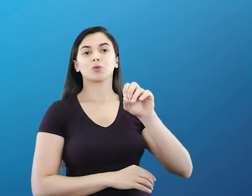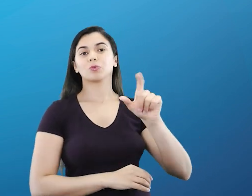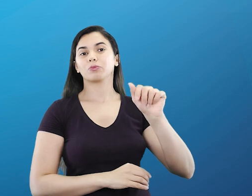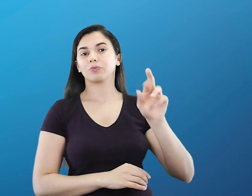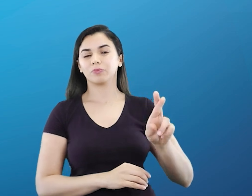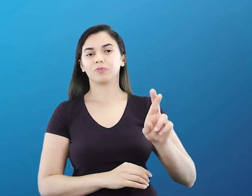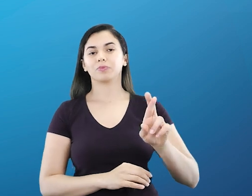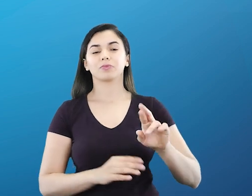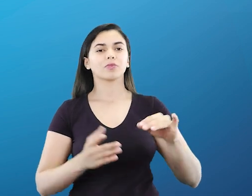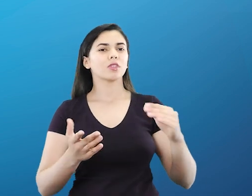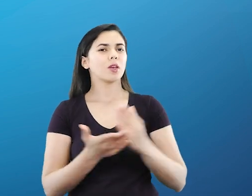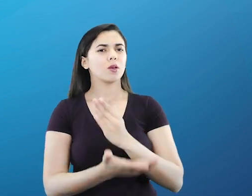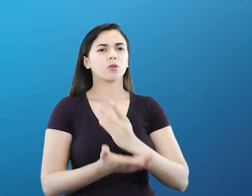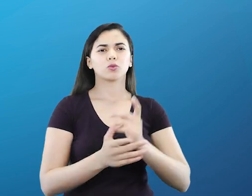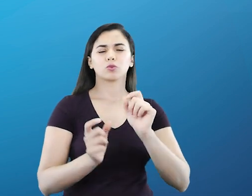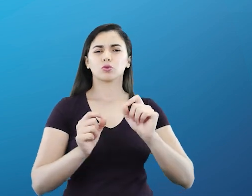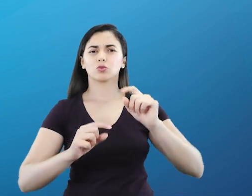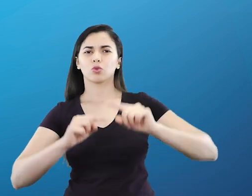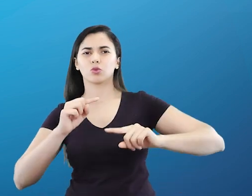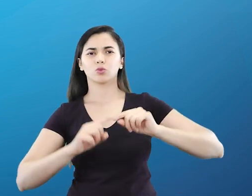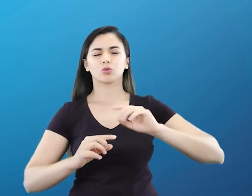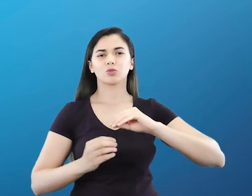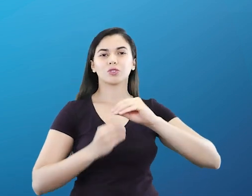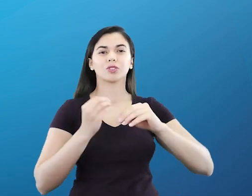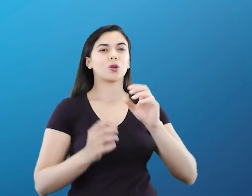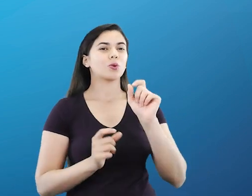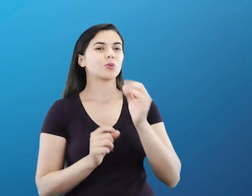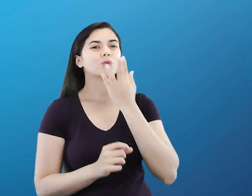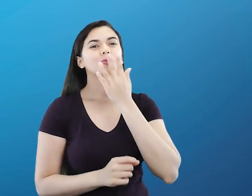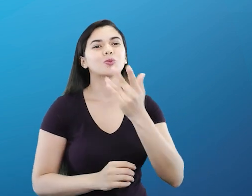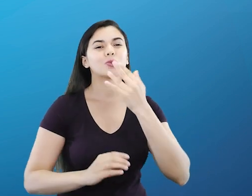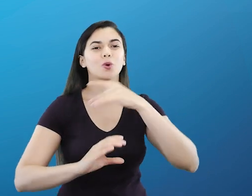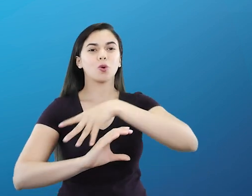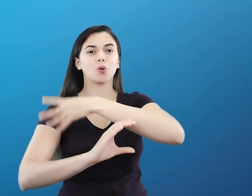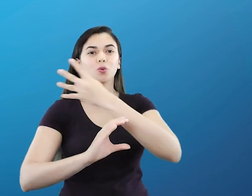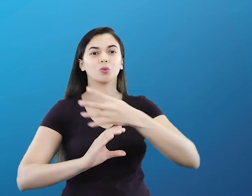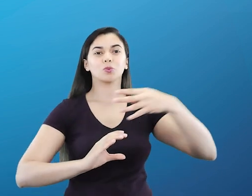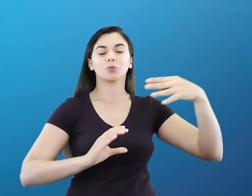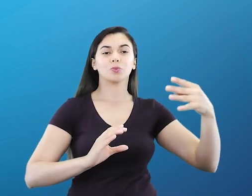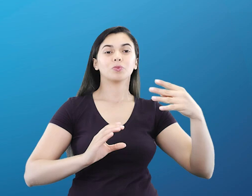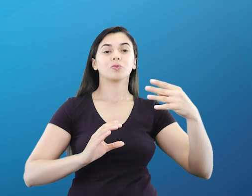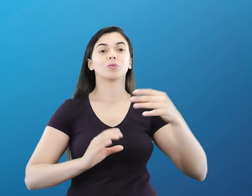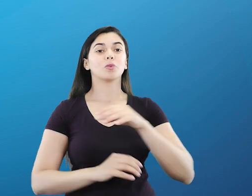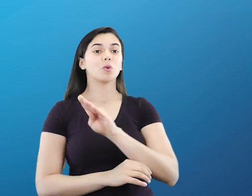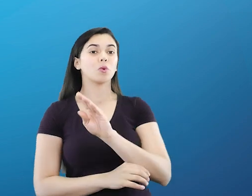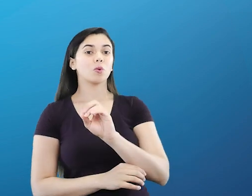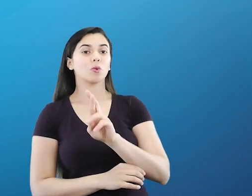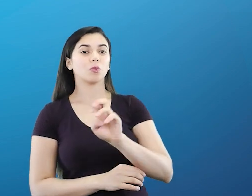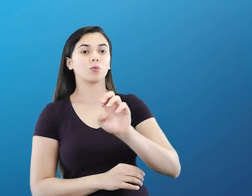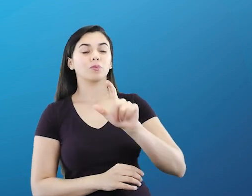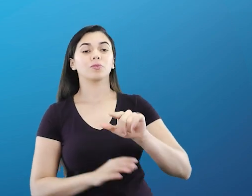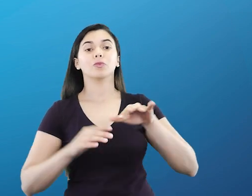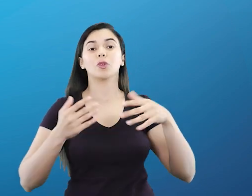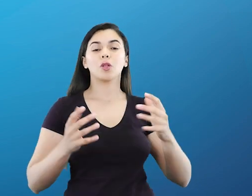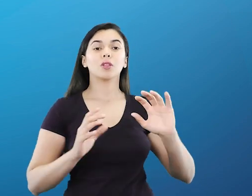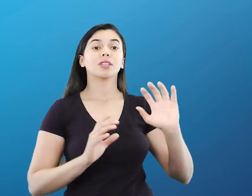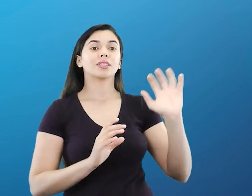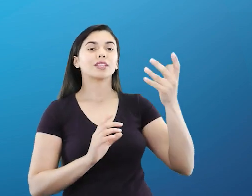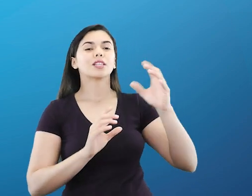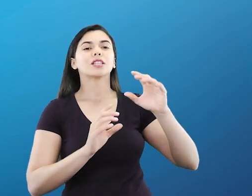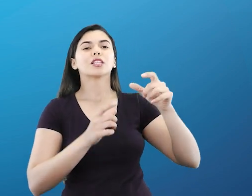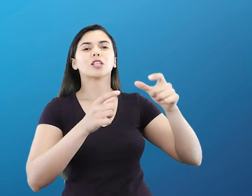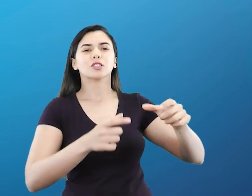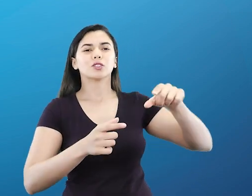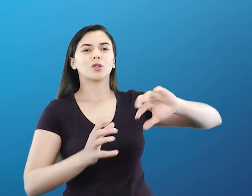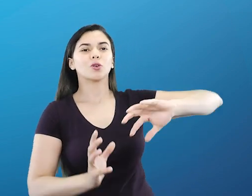alguns componentes que criam essas colorações. As auroras podem ser classificadas em aurora boreal, quando acontece no hemisfério